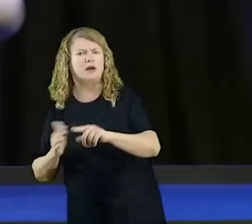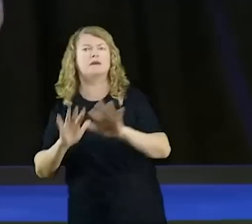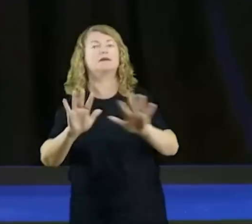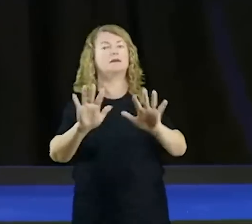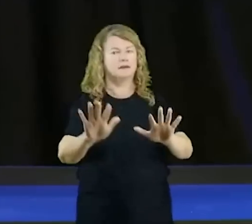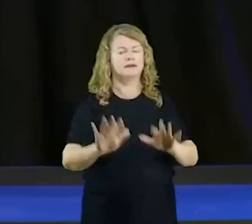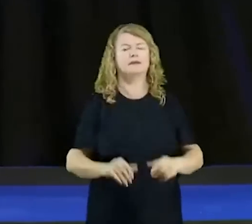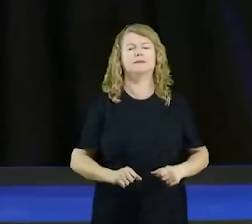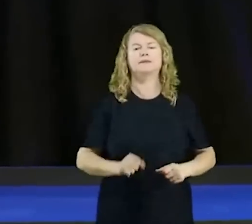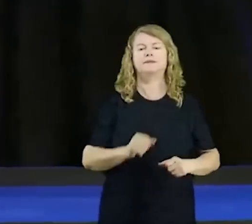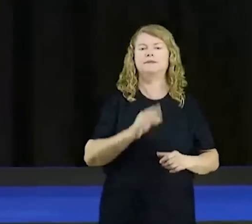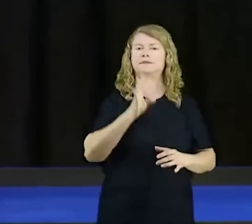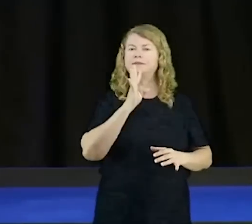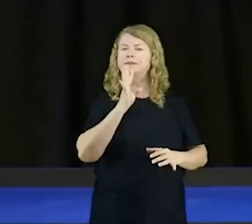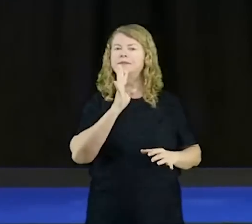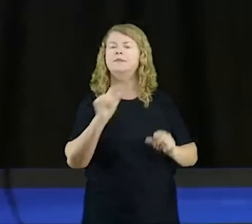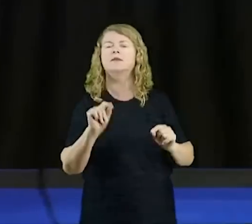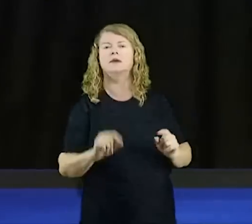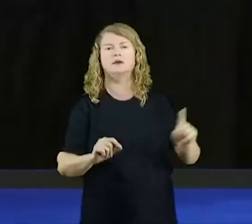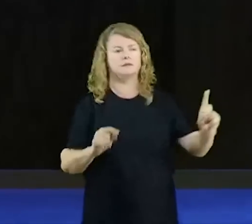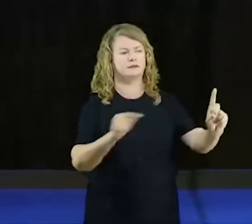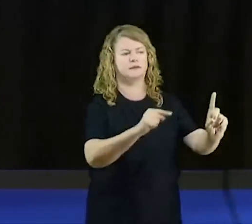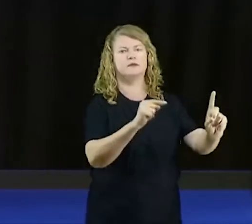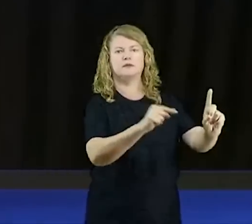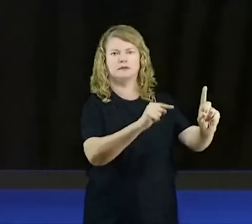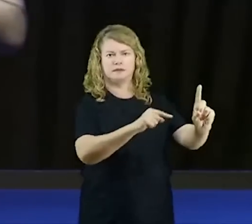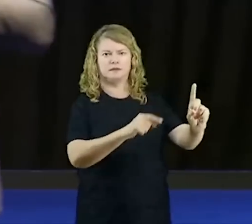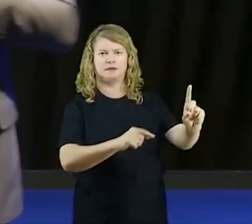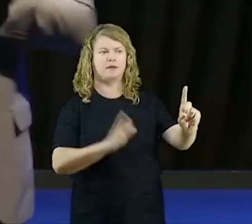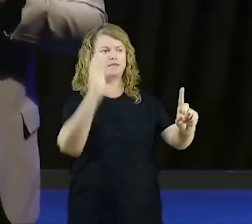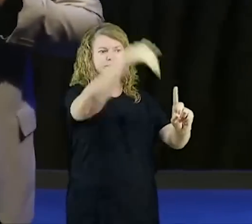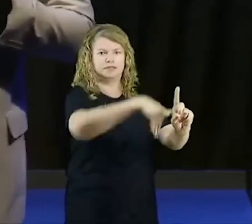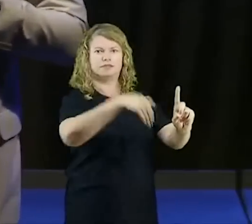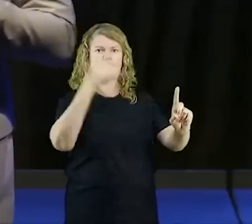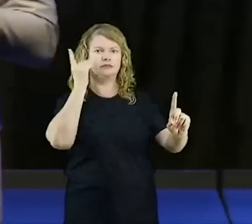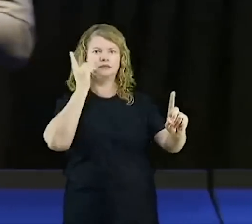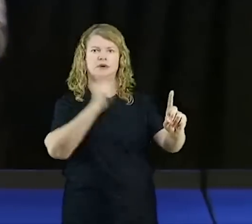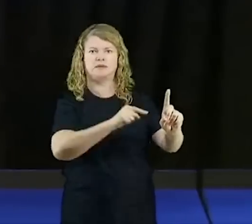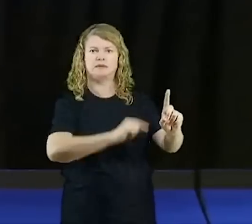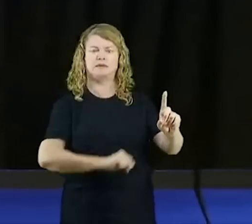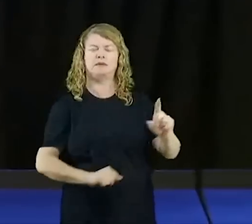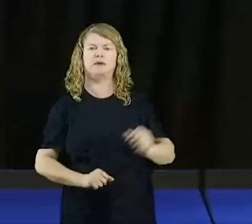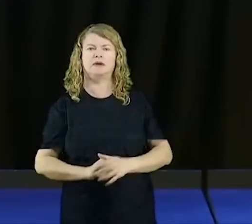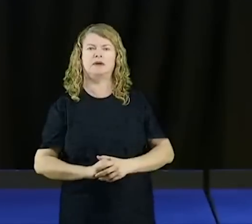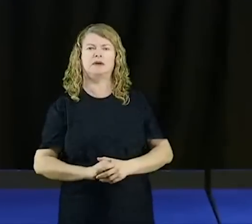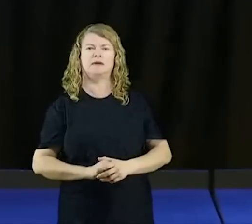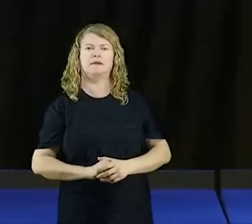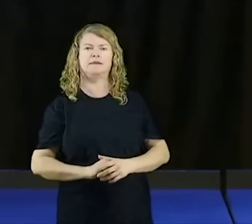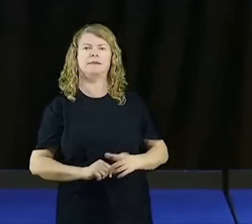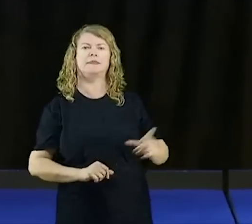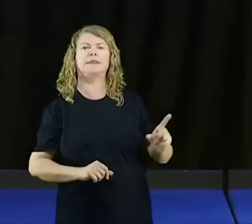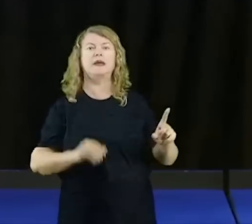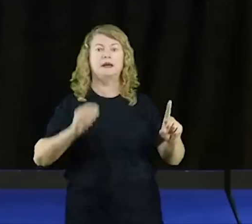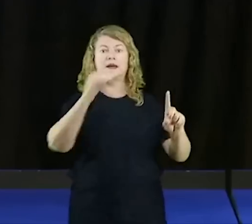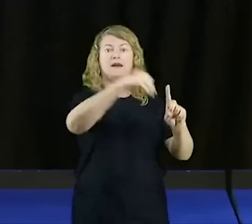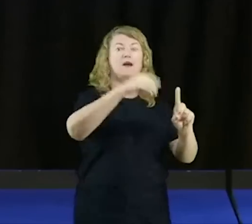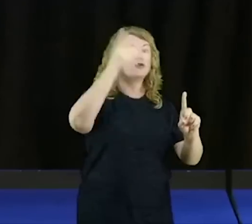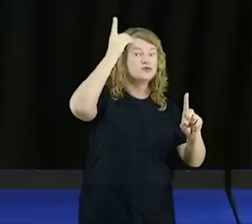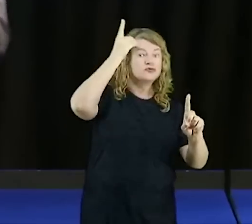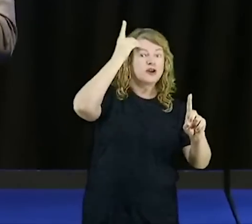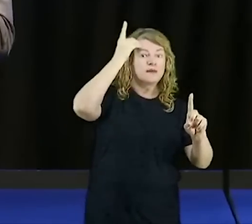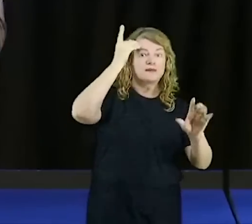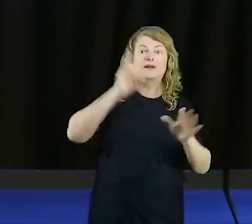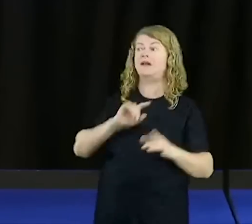abrigadas, comum o Espírito do Mundo, fala assim, ela era minha, e essa, essa, essa pessoa, que era dele, está hoje no Ministério de